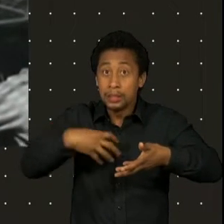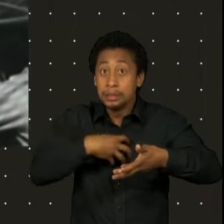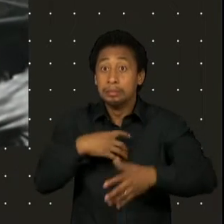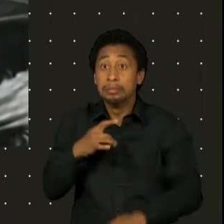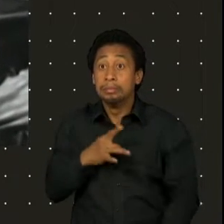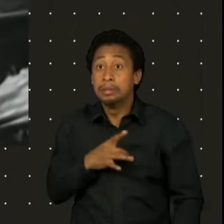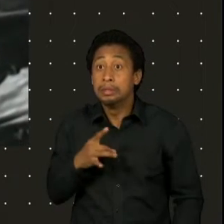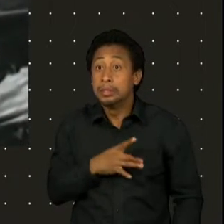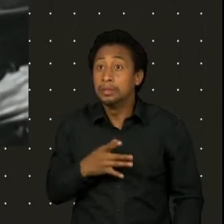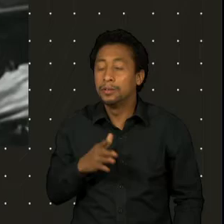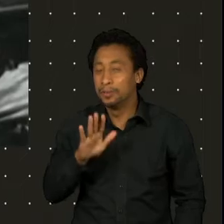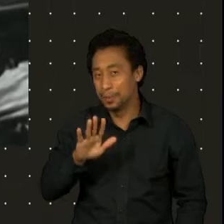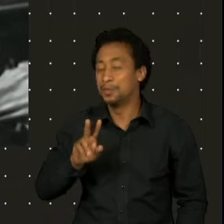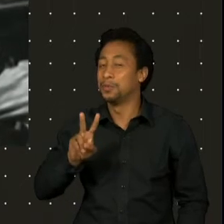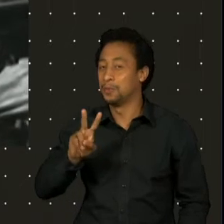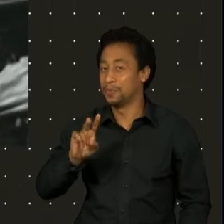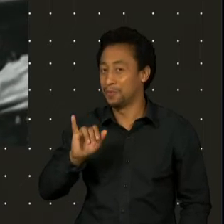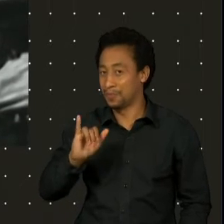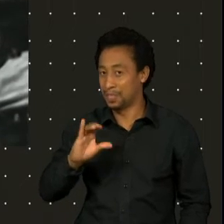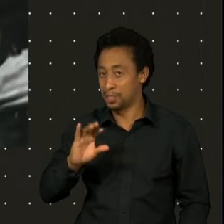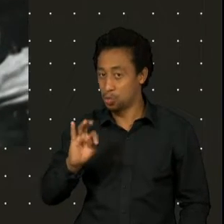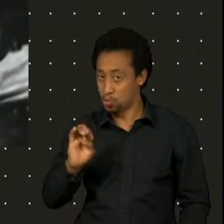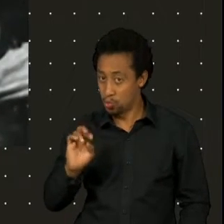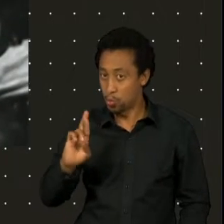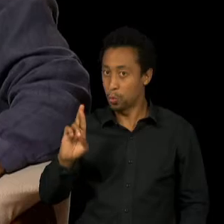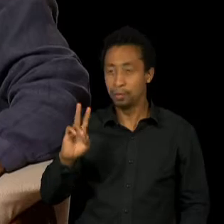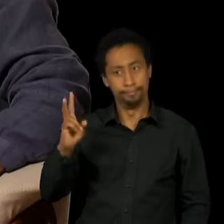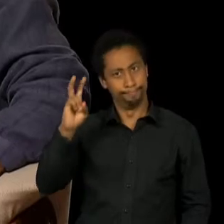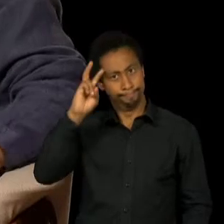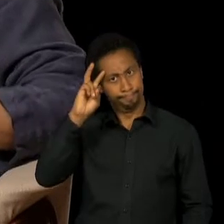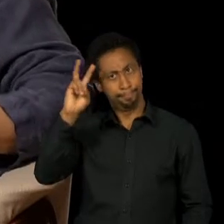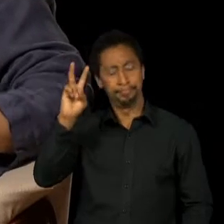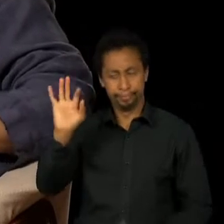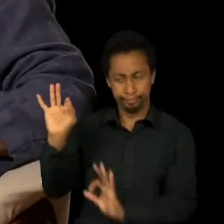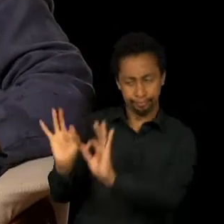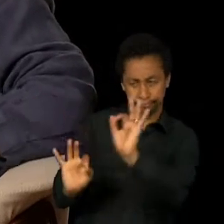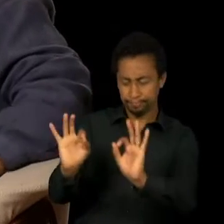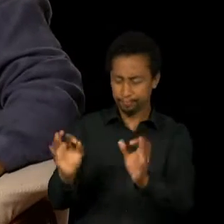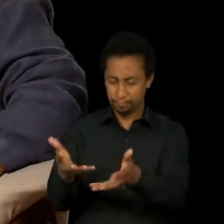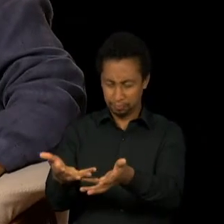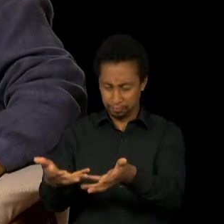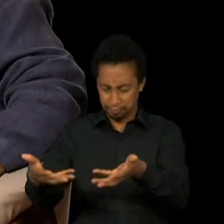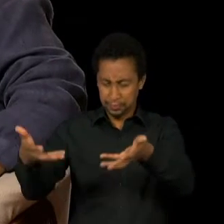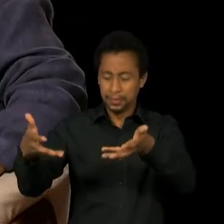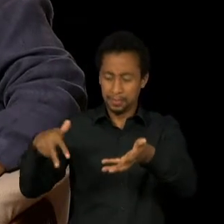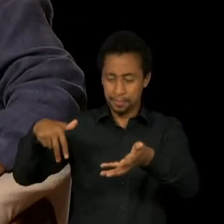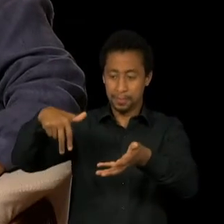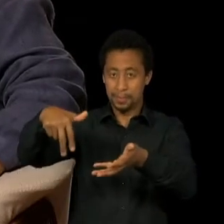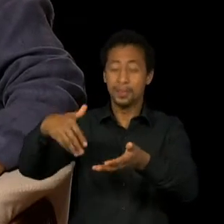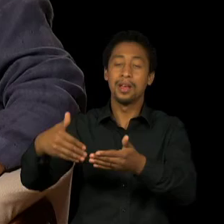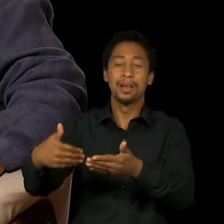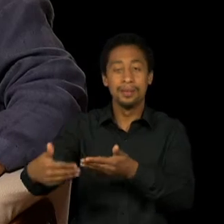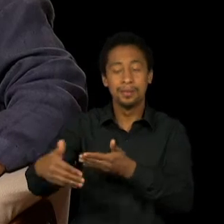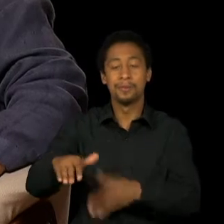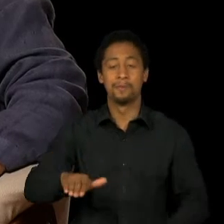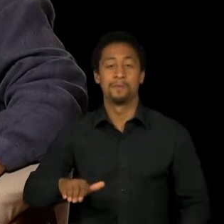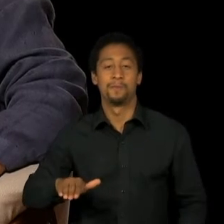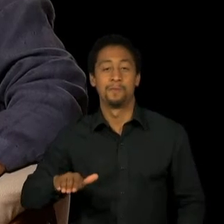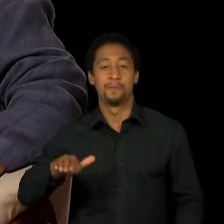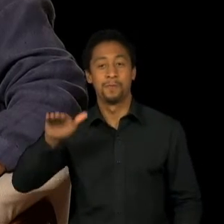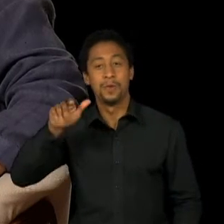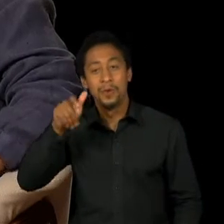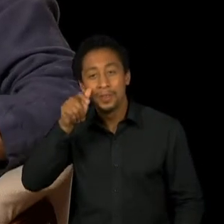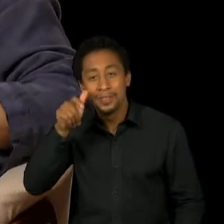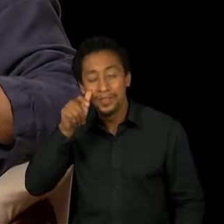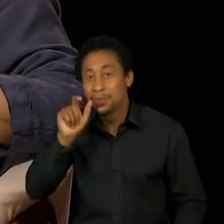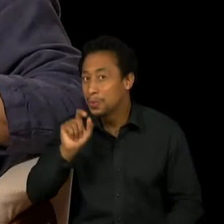um gênio. E logo depois, um pouco mais velha, eu assisti Pano de Boca, do Fauziarap.